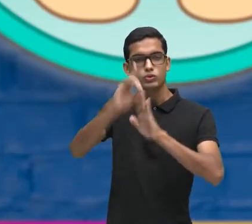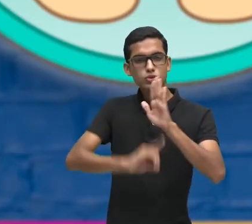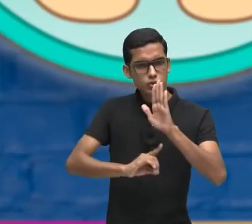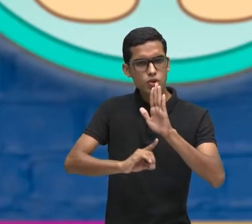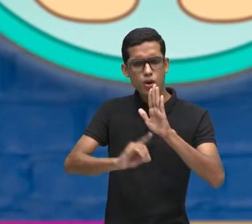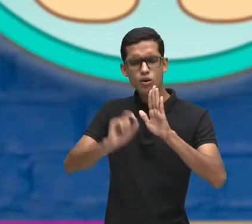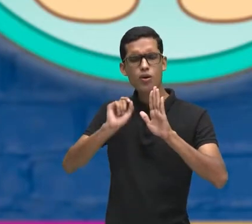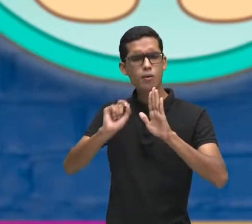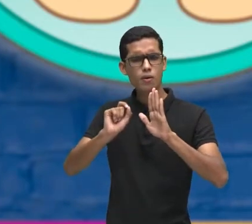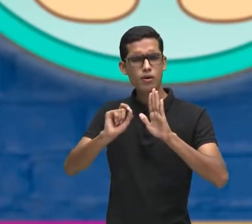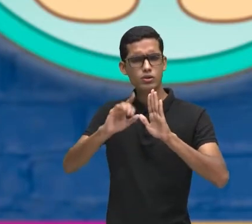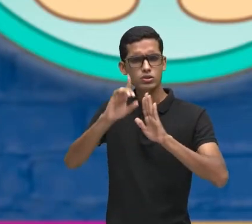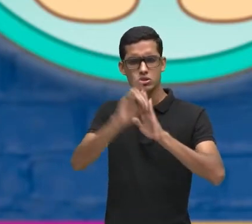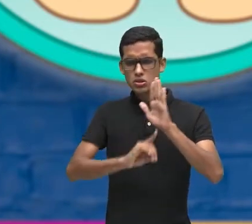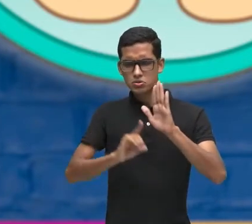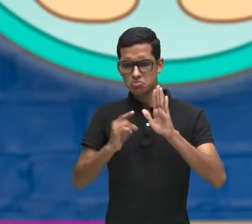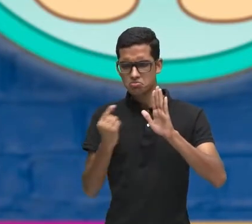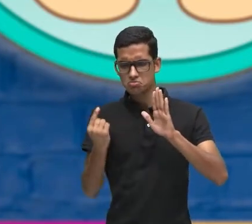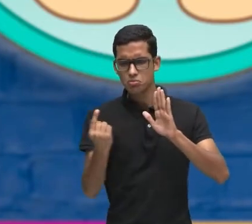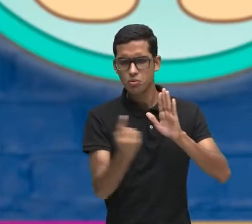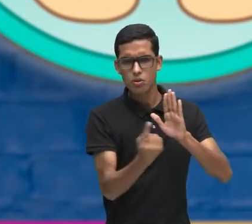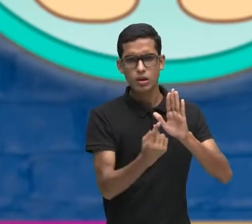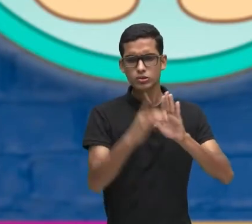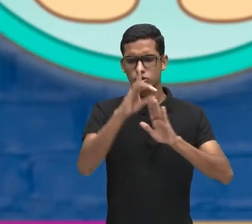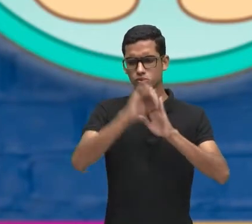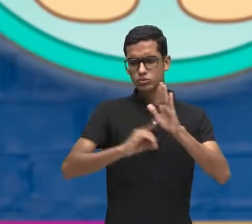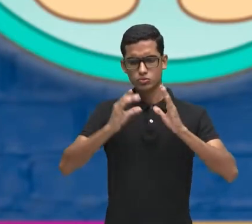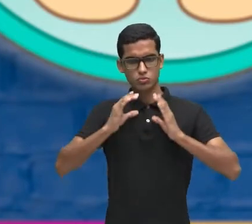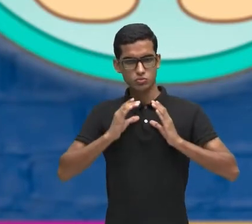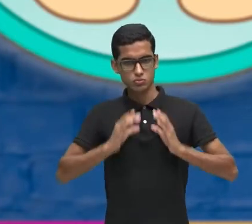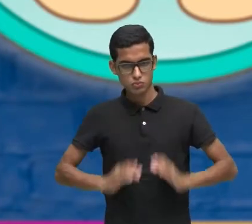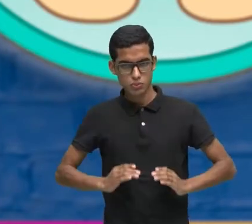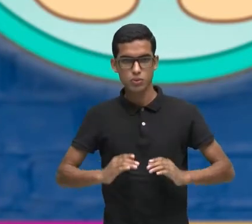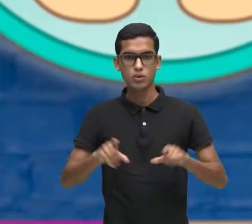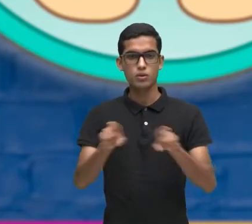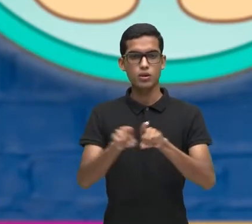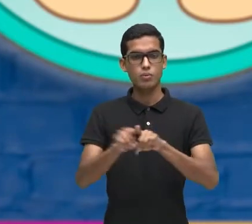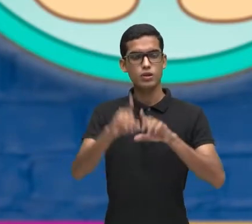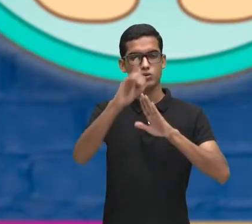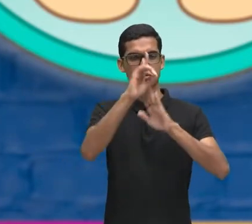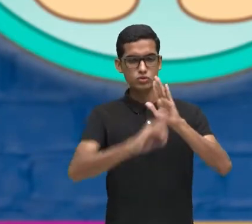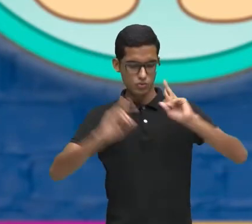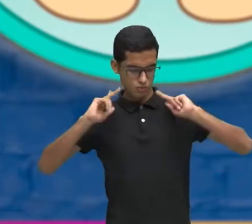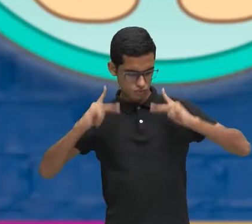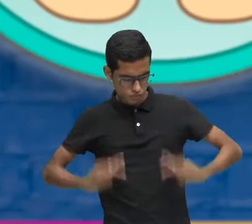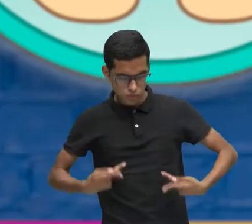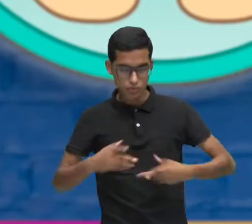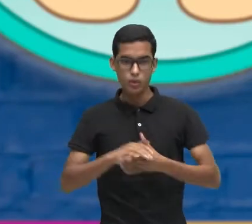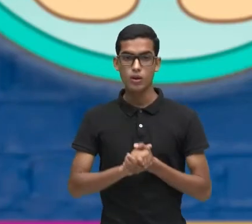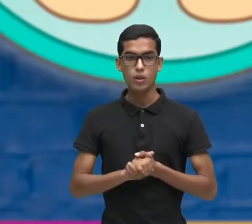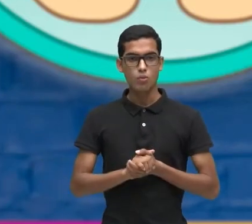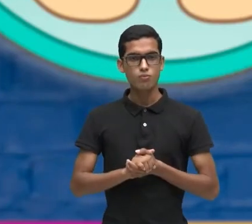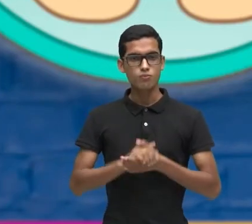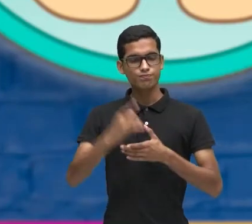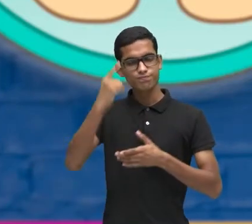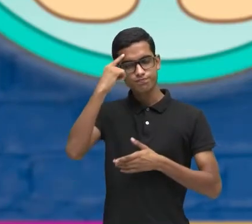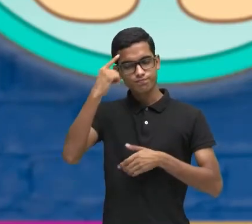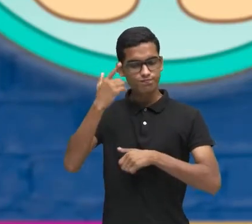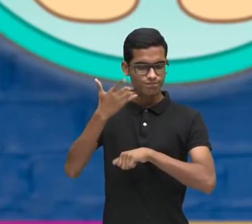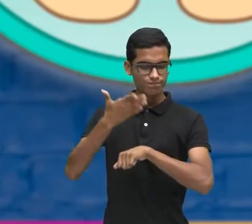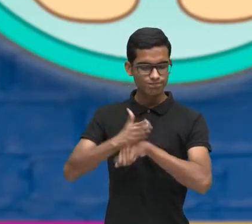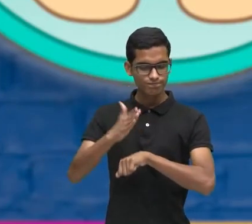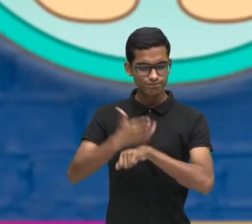direito Que todos nós temos O direito A cidadania O direito humano E pensando nisso Em exercitar